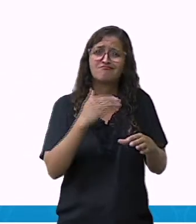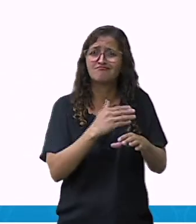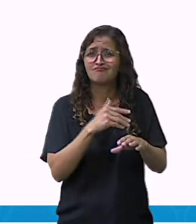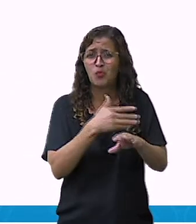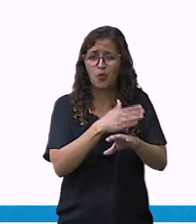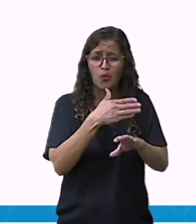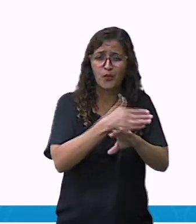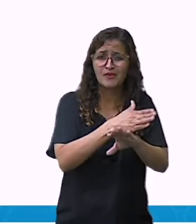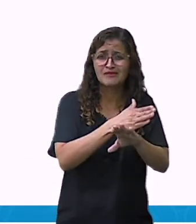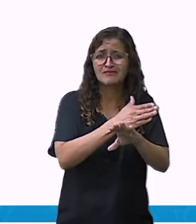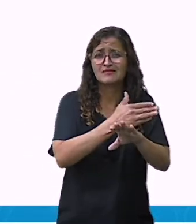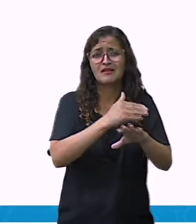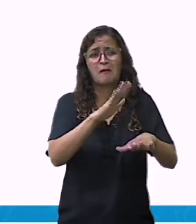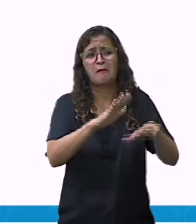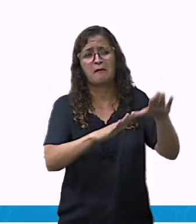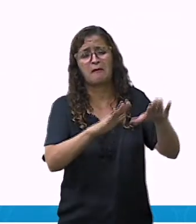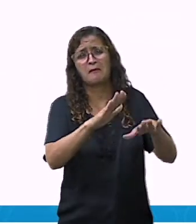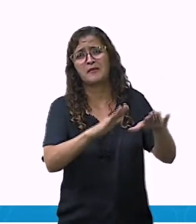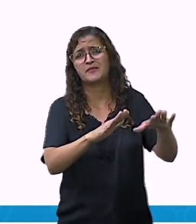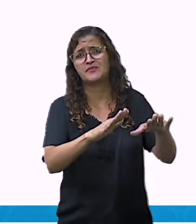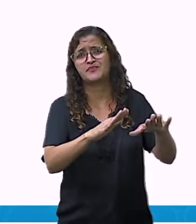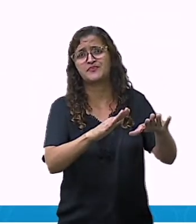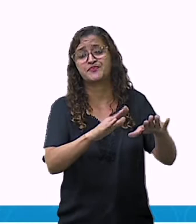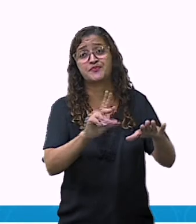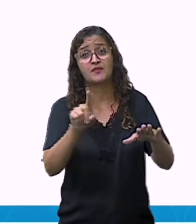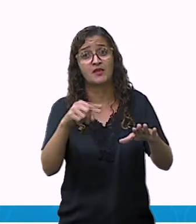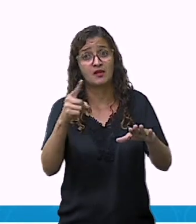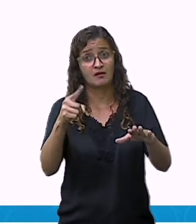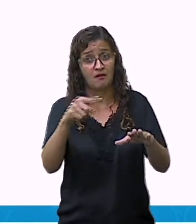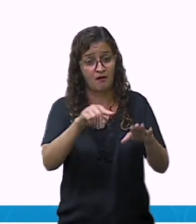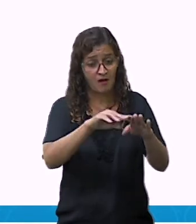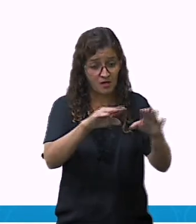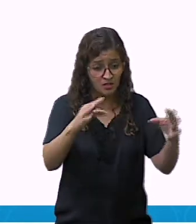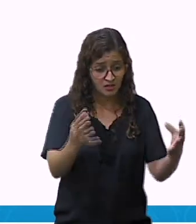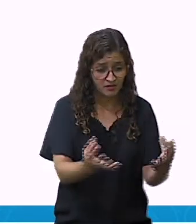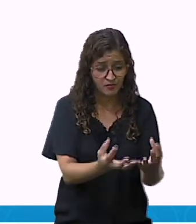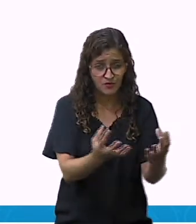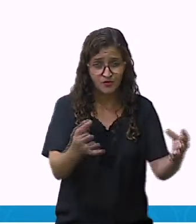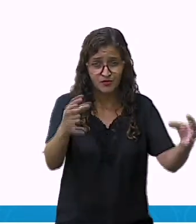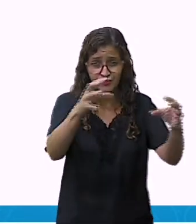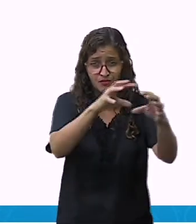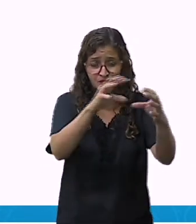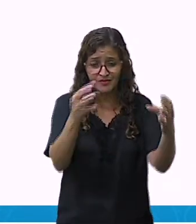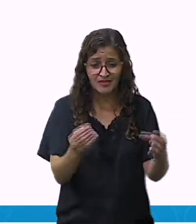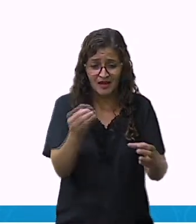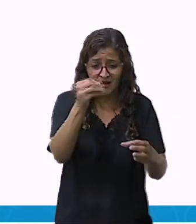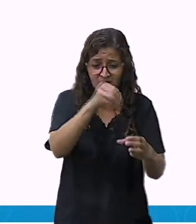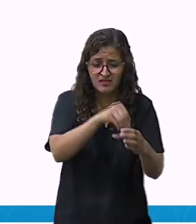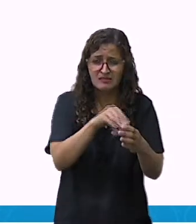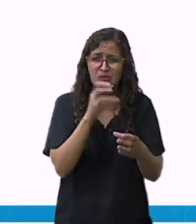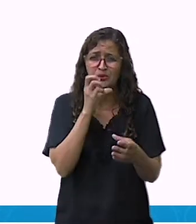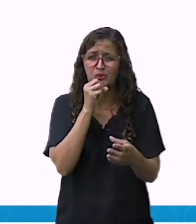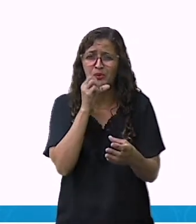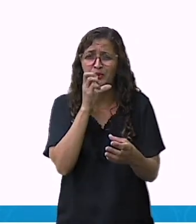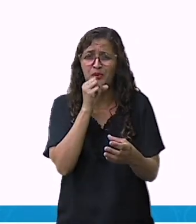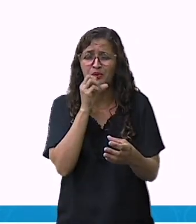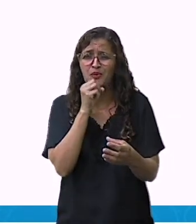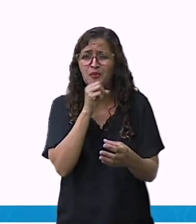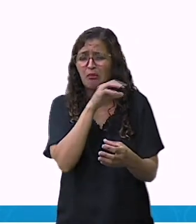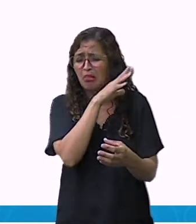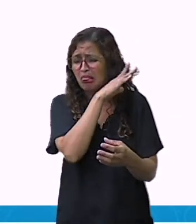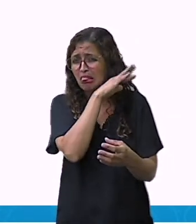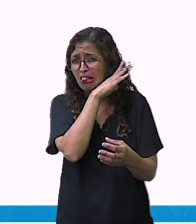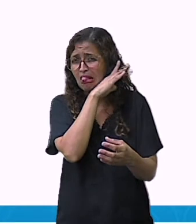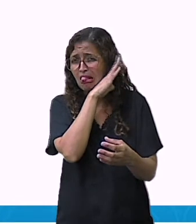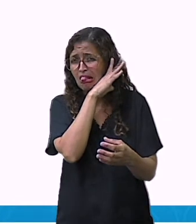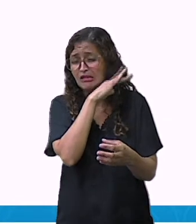fruteira, com o tempo, ela vai o quê? Estragar. E uma laranja estragada, ela vai contaminando,